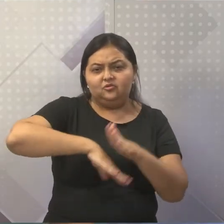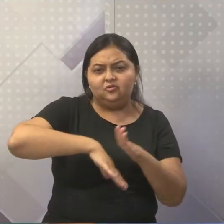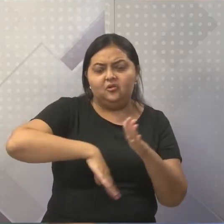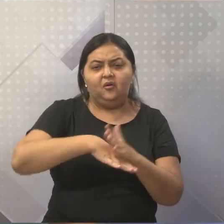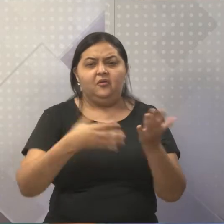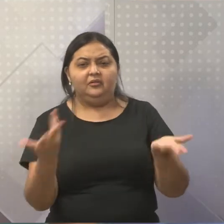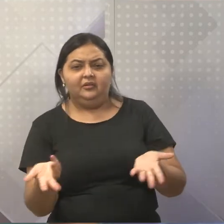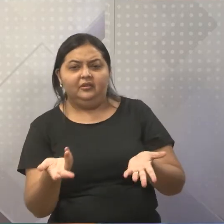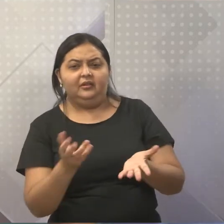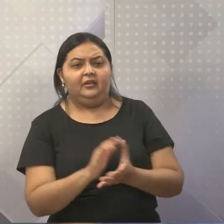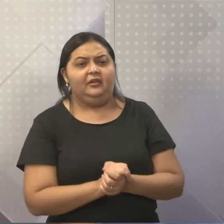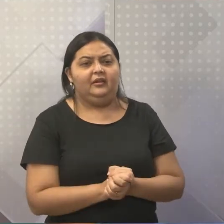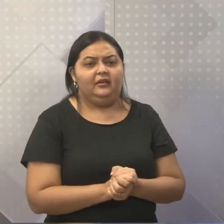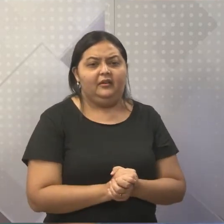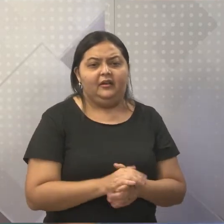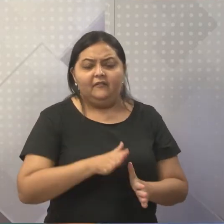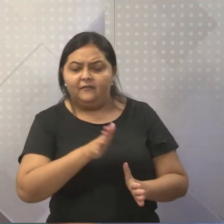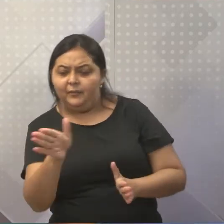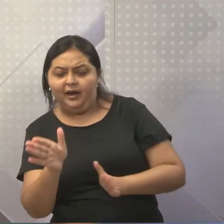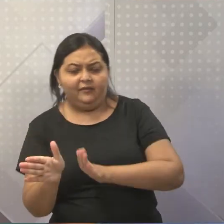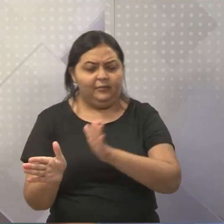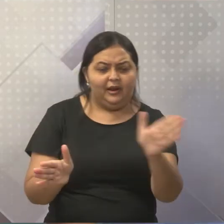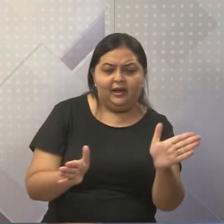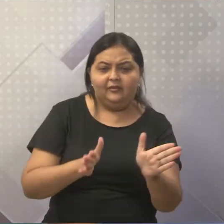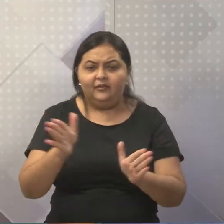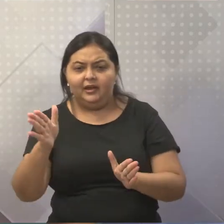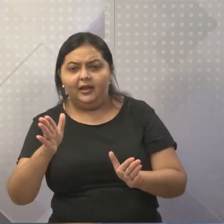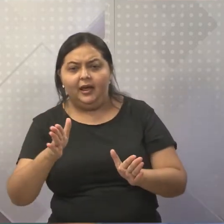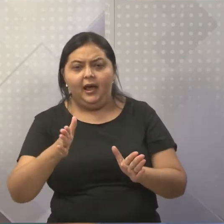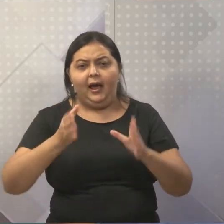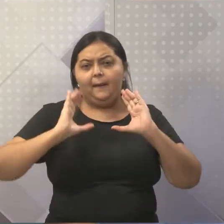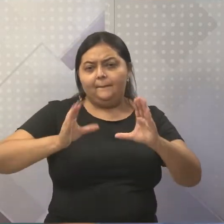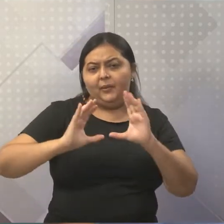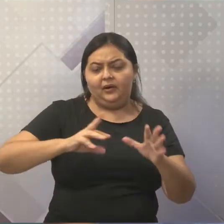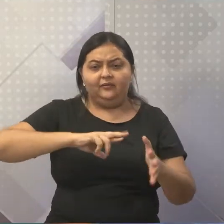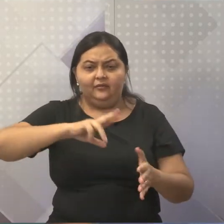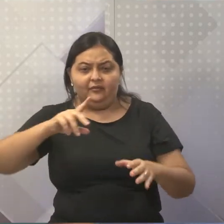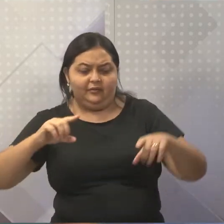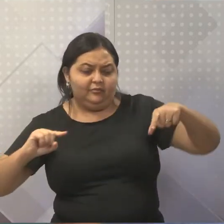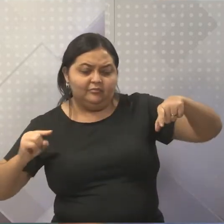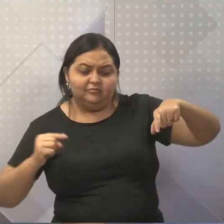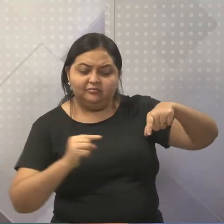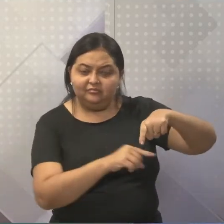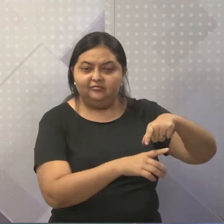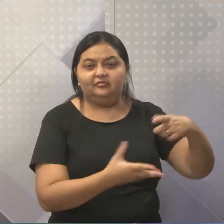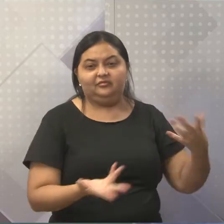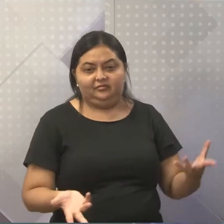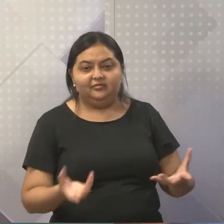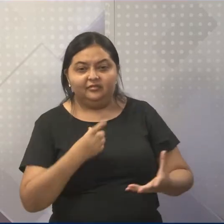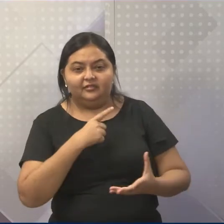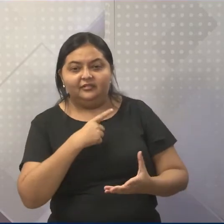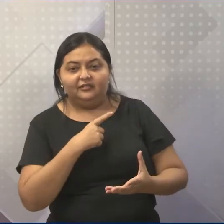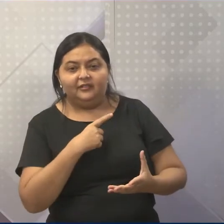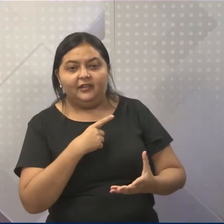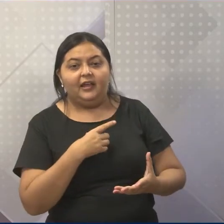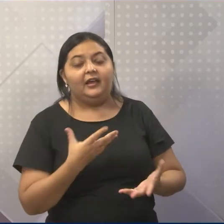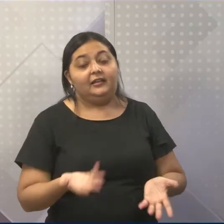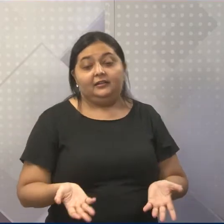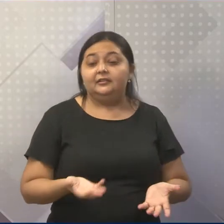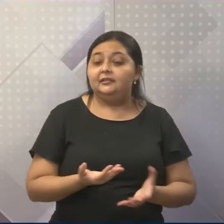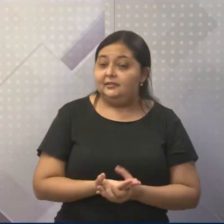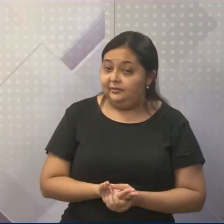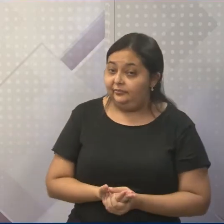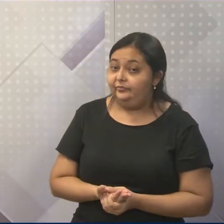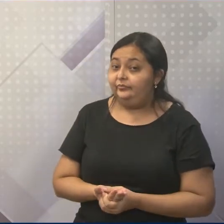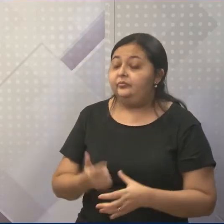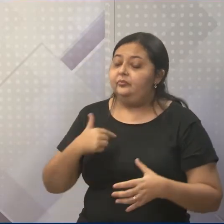do Botafogo, descendo para o lado direito, vai para o lado esquerdo, cruza a bola, levantou de cabeça e gol. Perfeito. Aí você